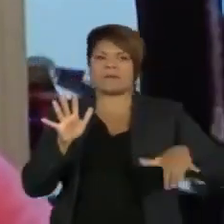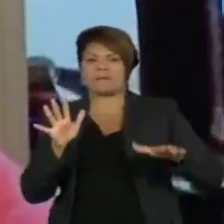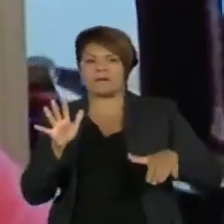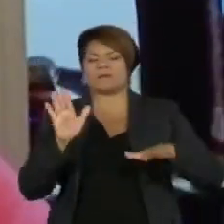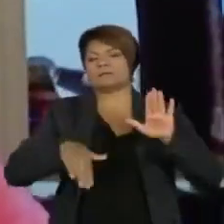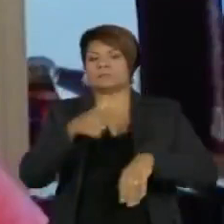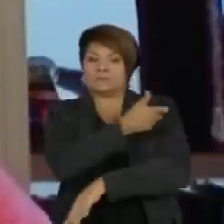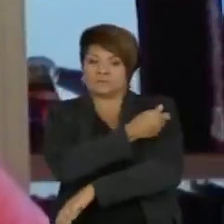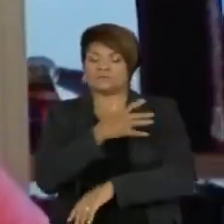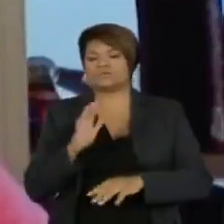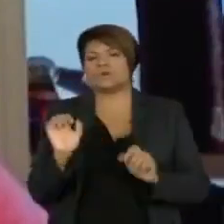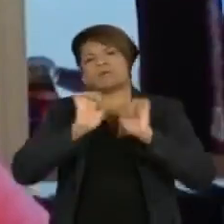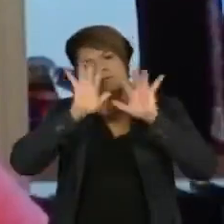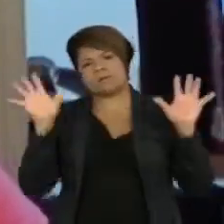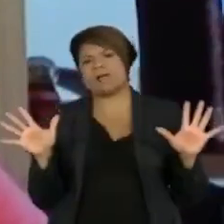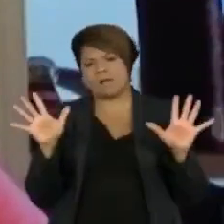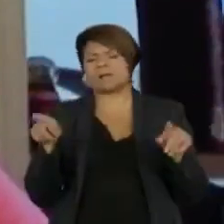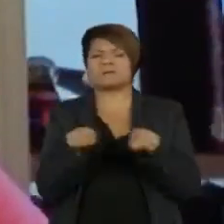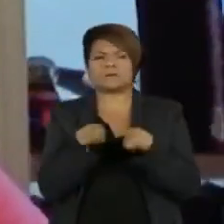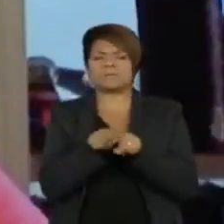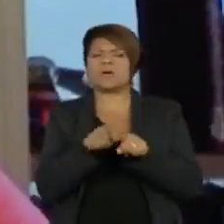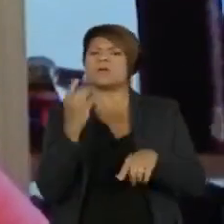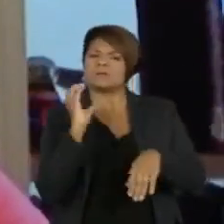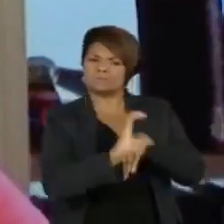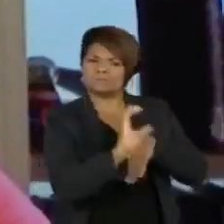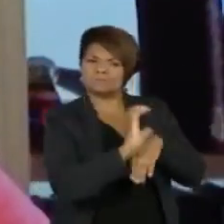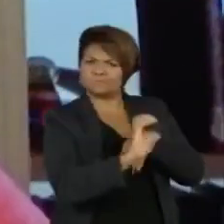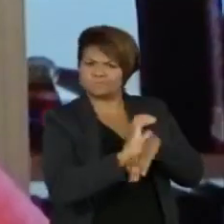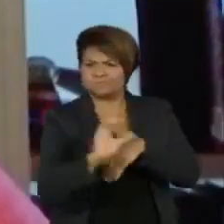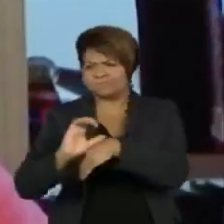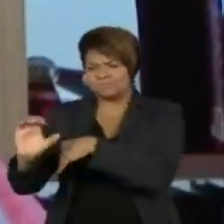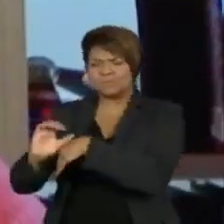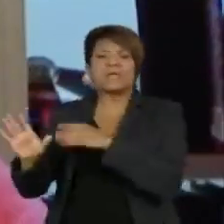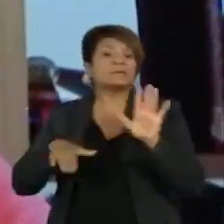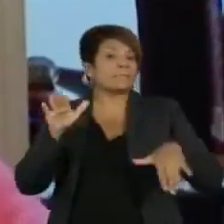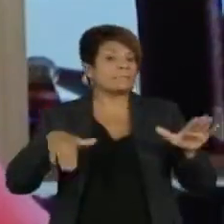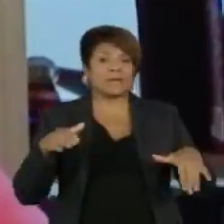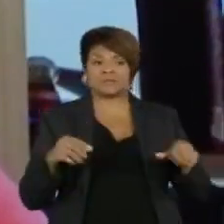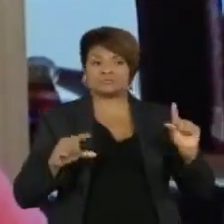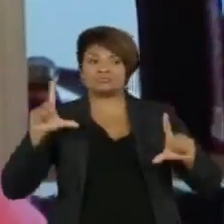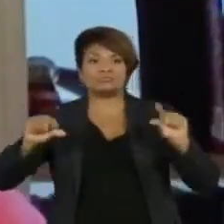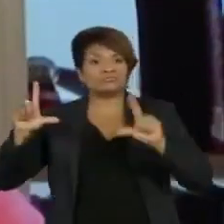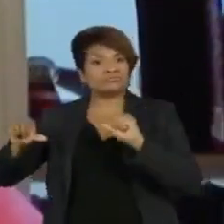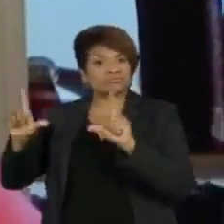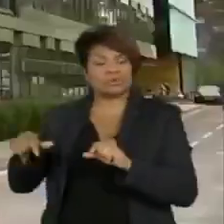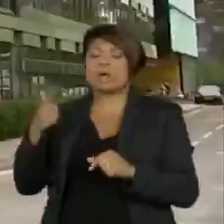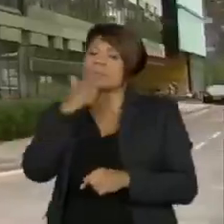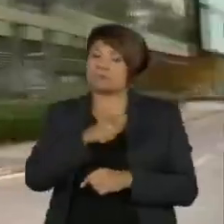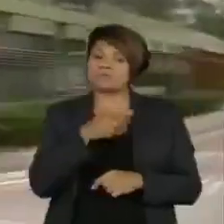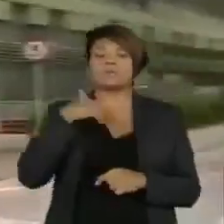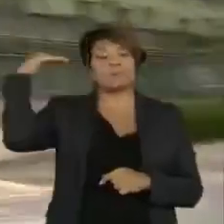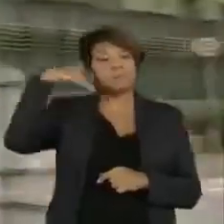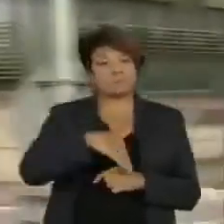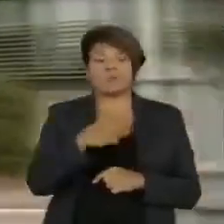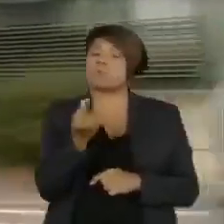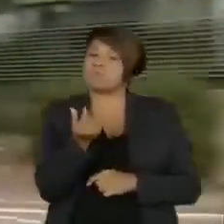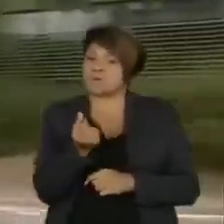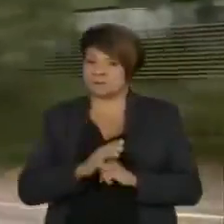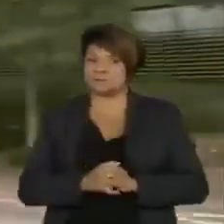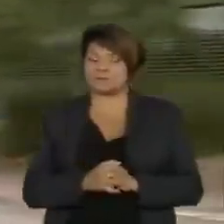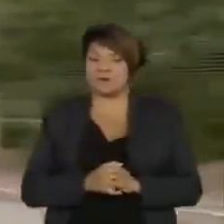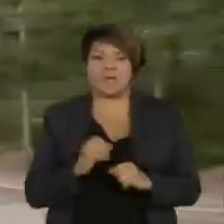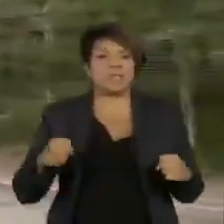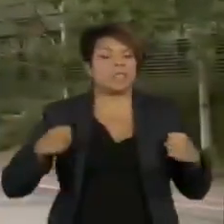claro, depende também dos subsídios que elas receberam para conseguir baixar esse preço. Na corrida pela